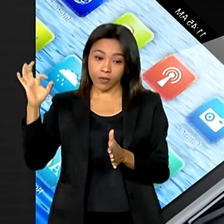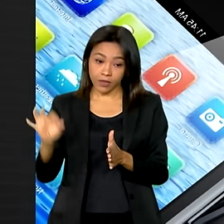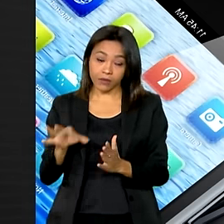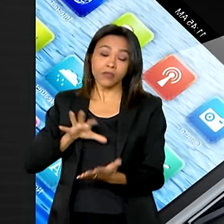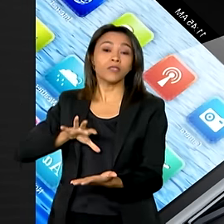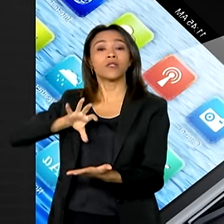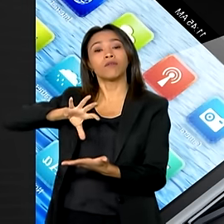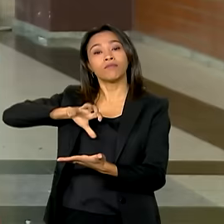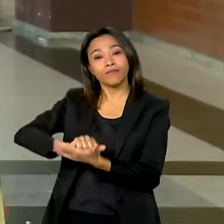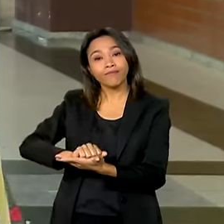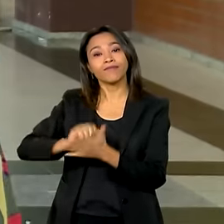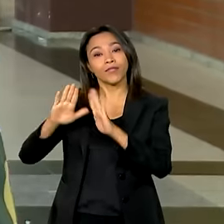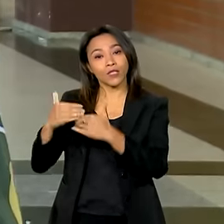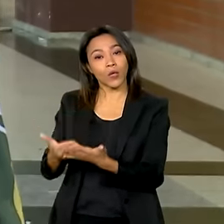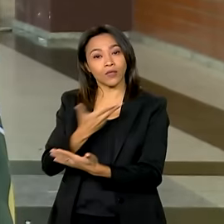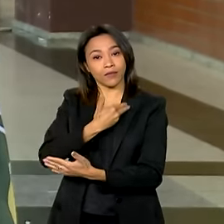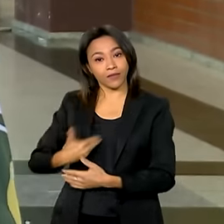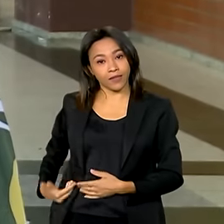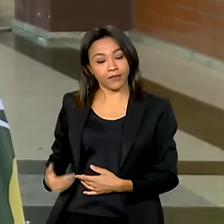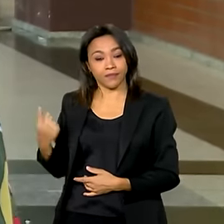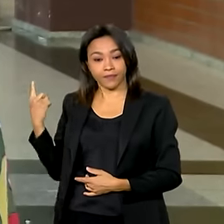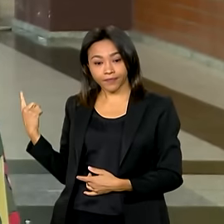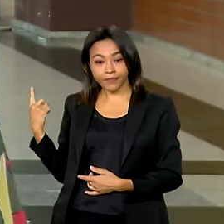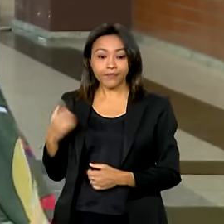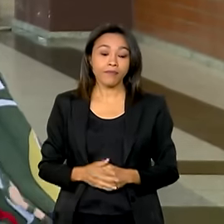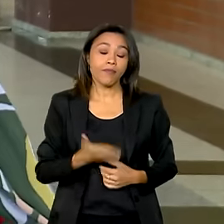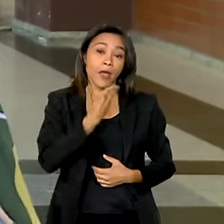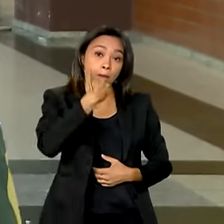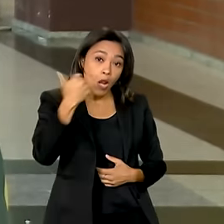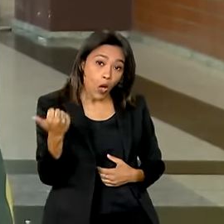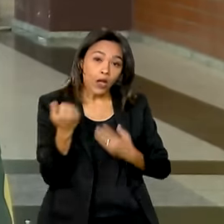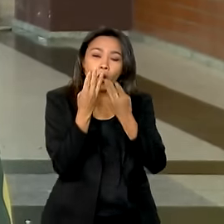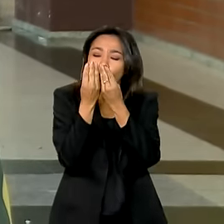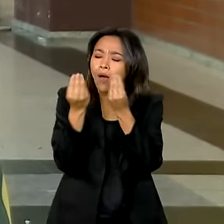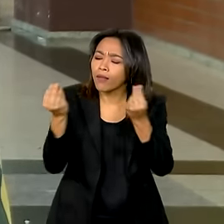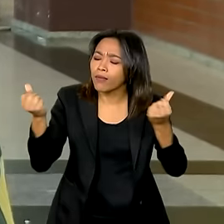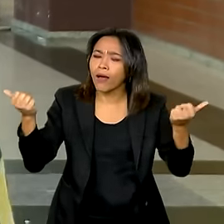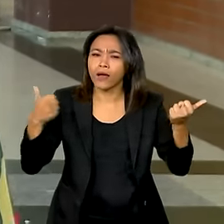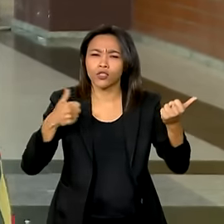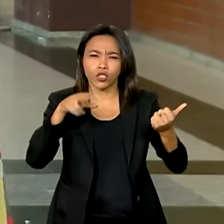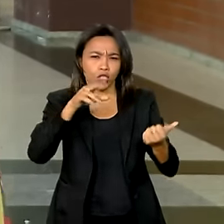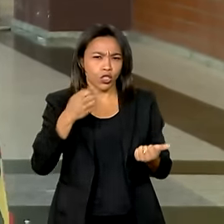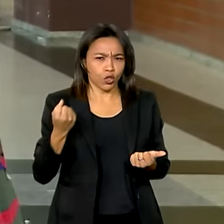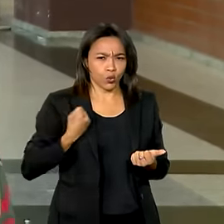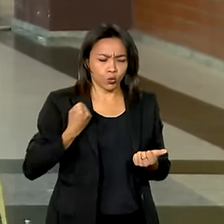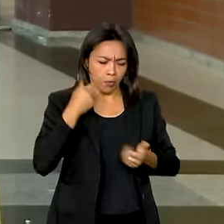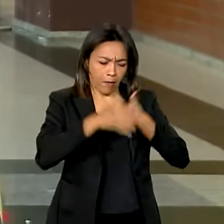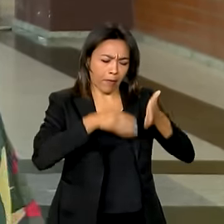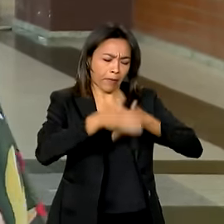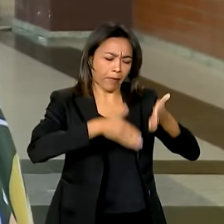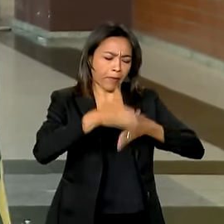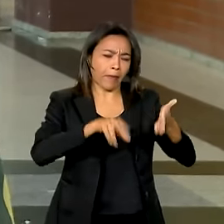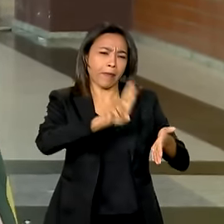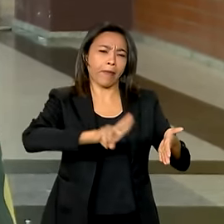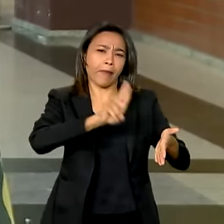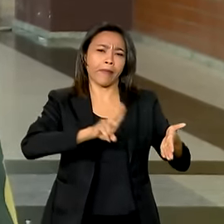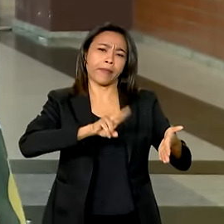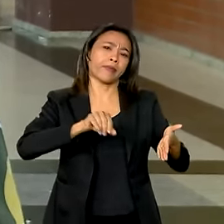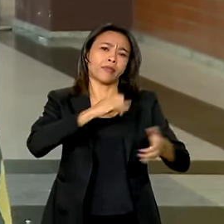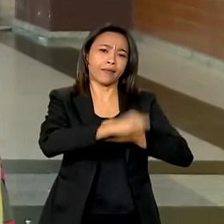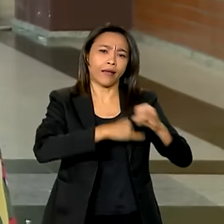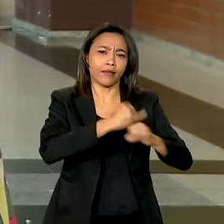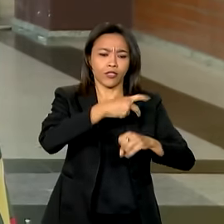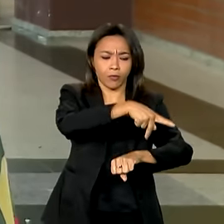na rede pública. A melhora na qualidade e quantidade do uso da internet no país, principalmente